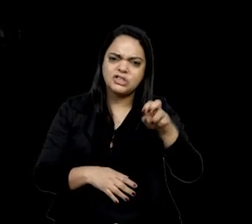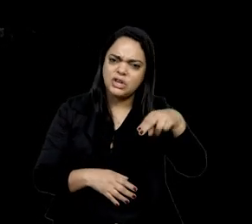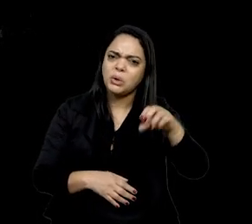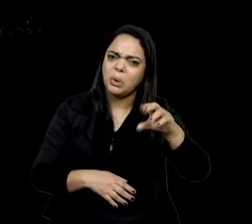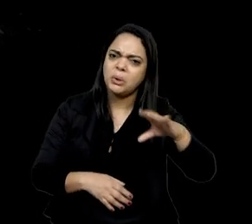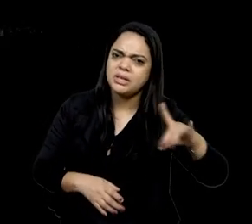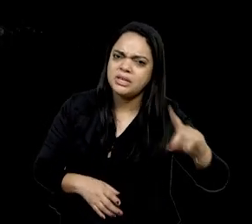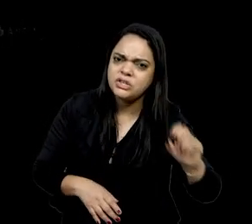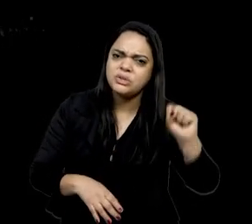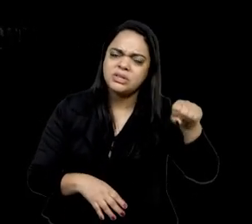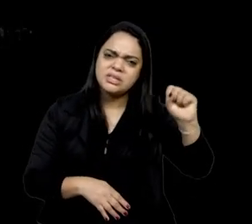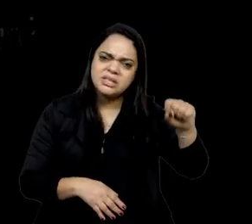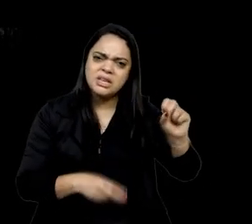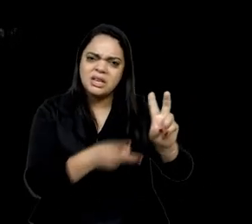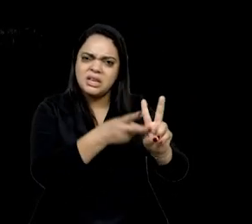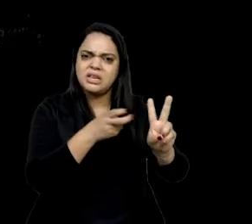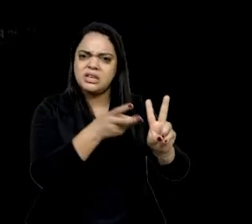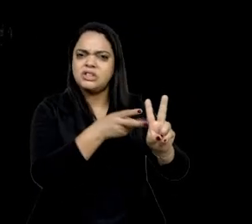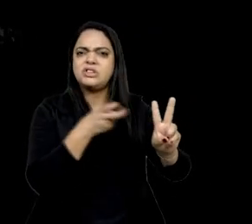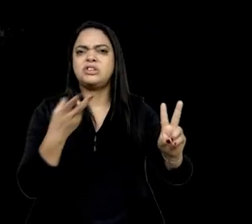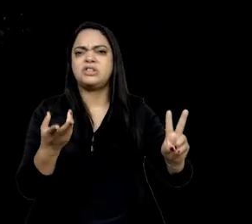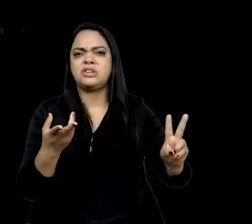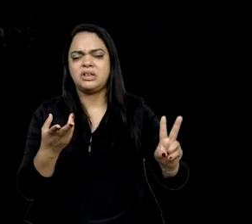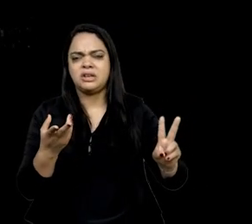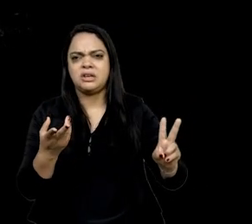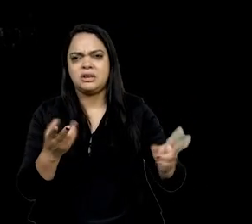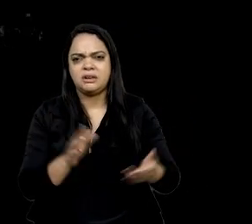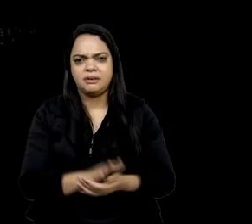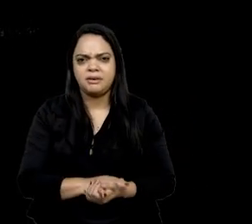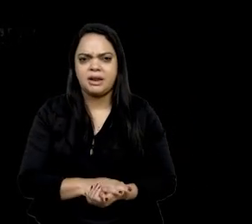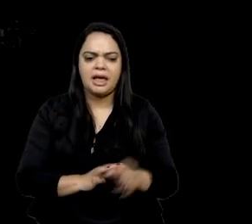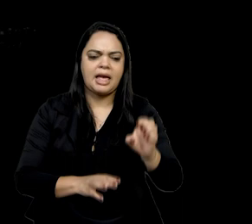E o genocídio implica em etnocídio muitas vezes, né?